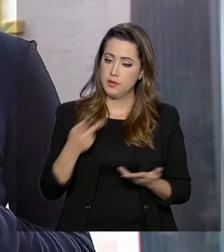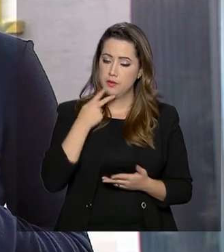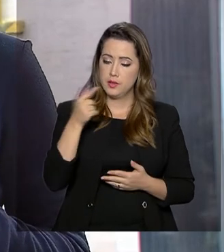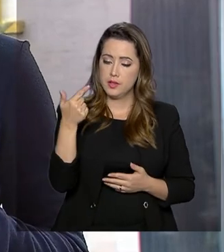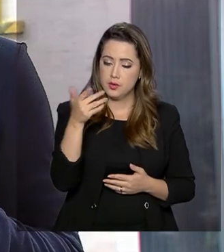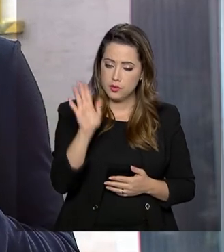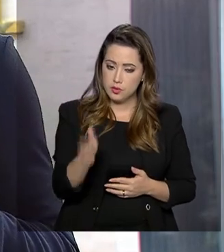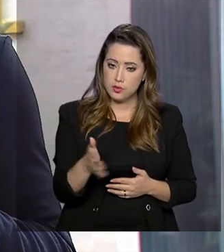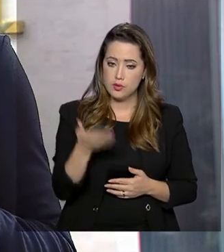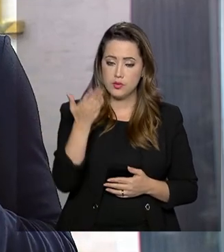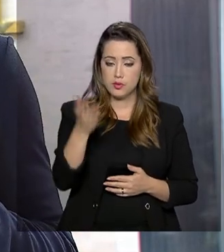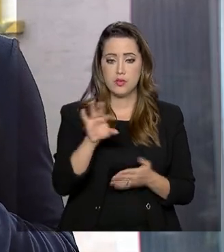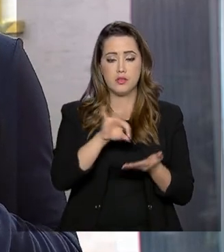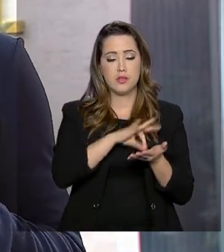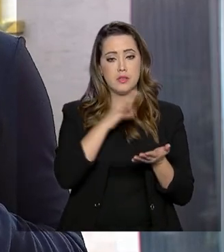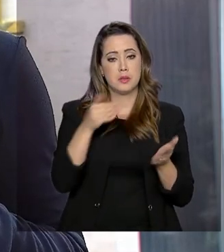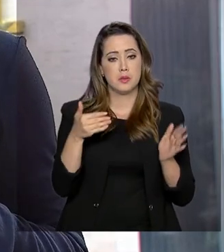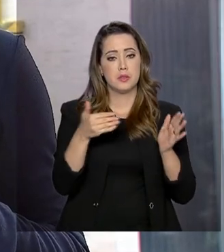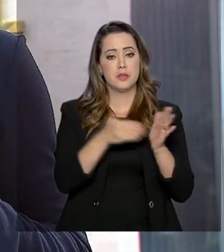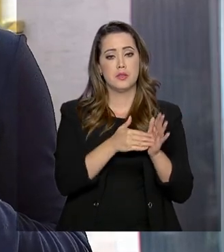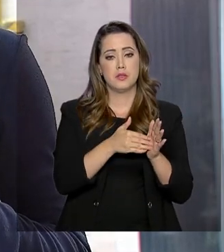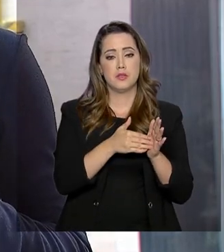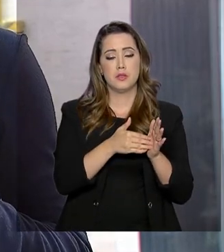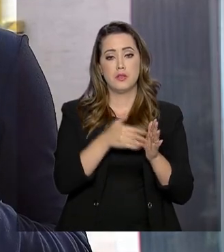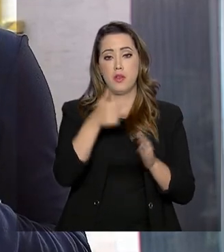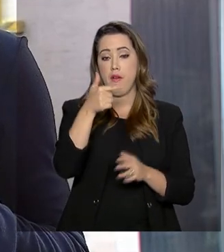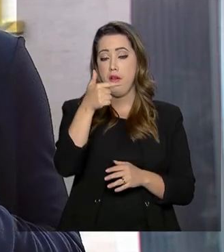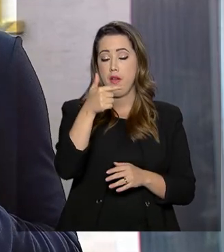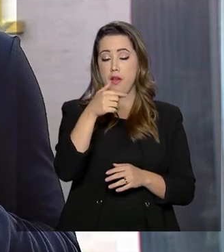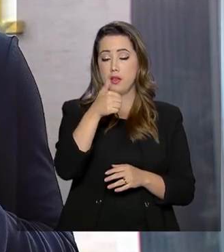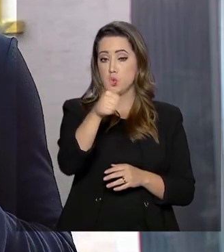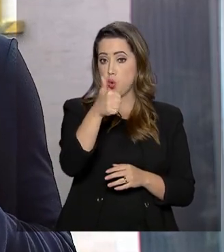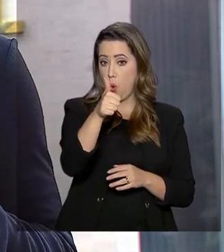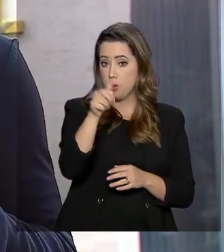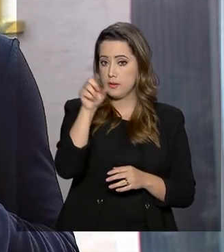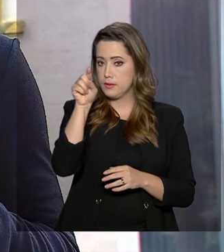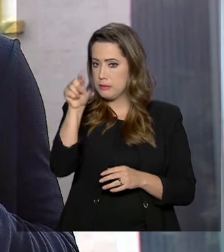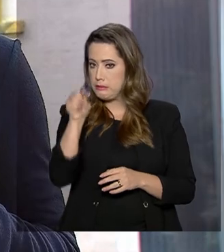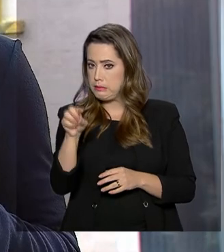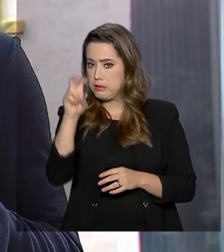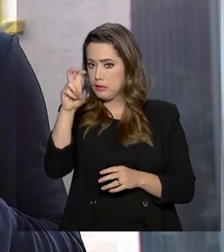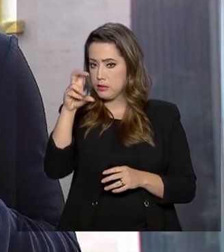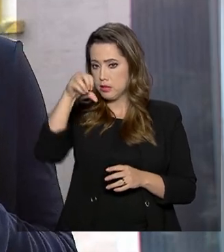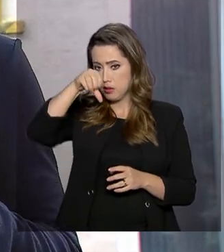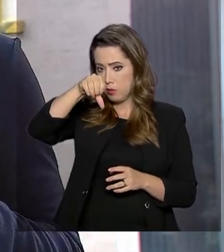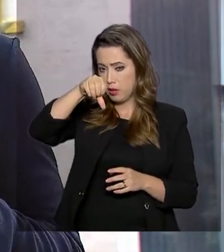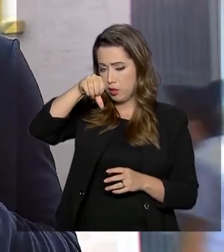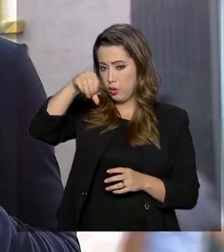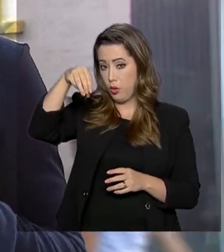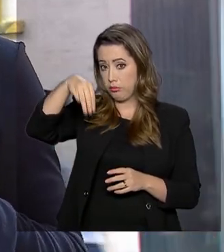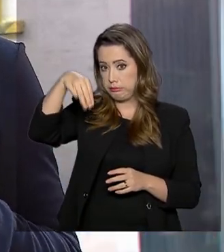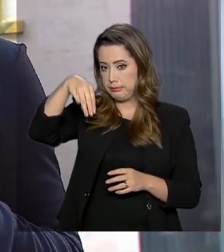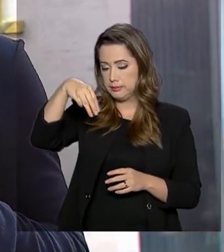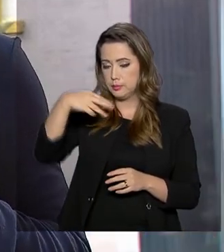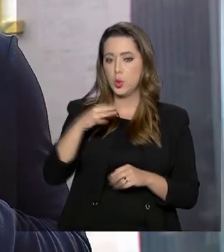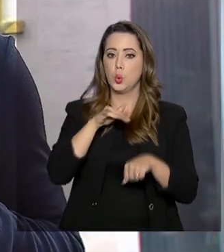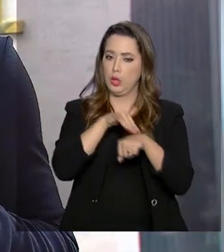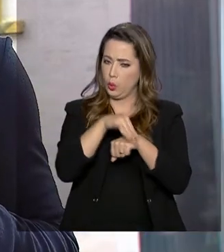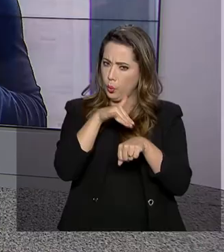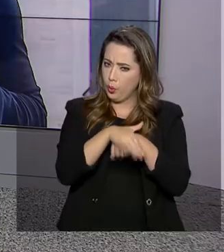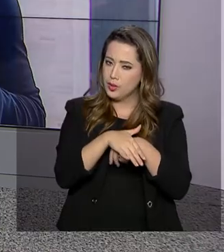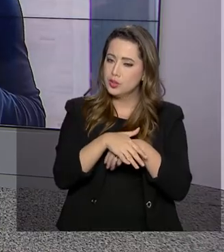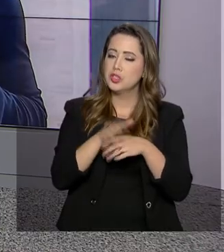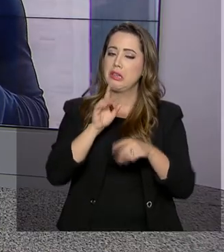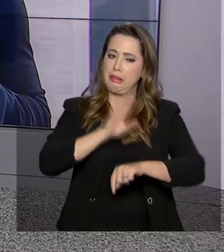como você já disse, Roberto, as inscrições vão até às 23 horas e 59 minutos, quase meia-noite. Então, ainda dá tempo para se inscrever.